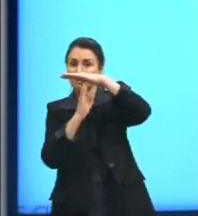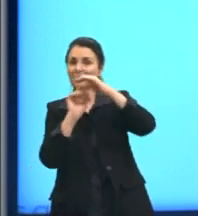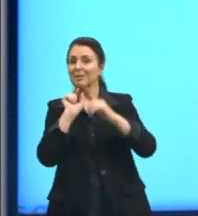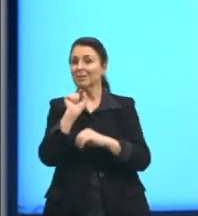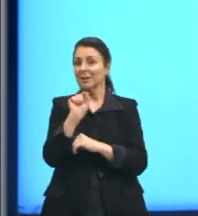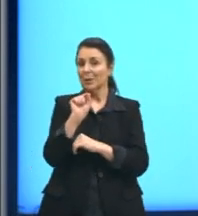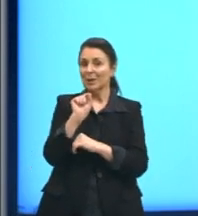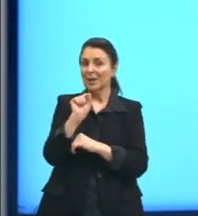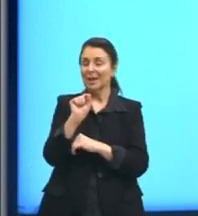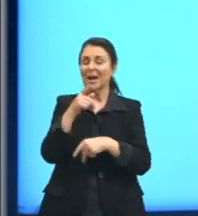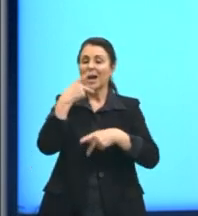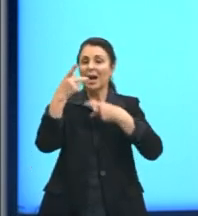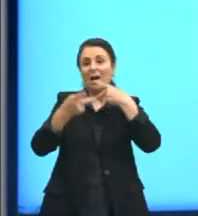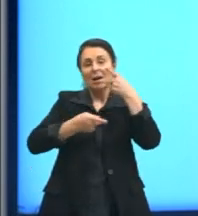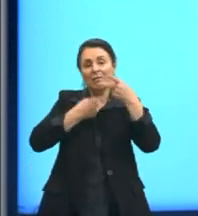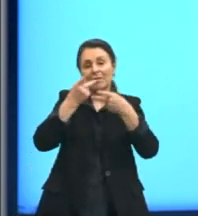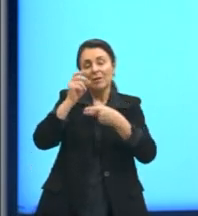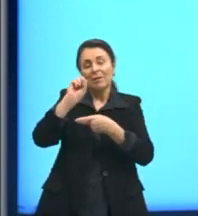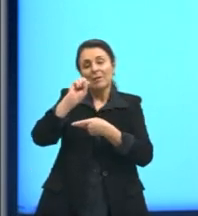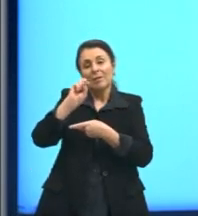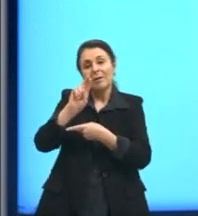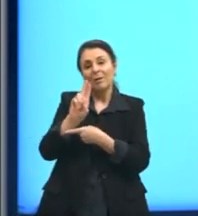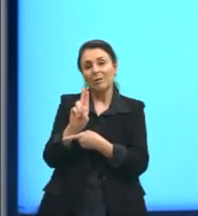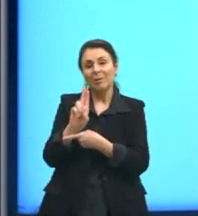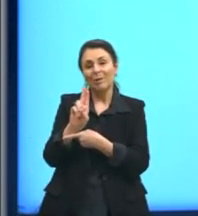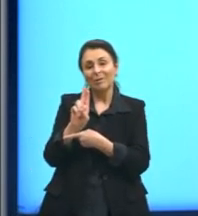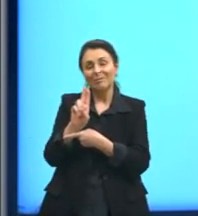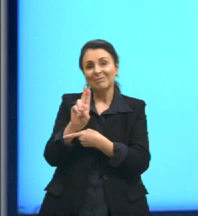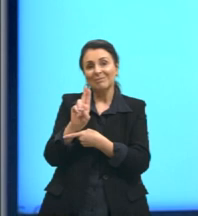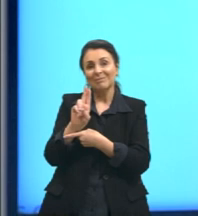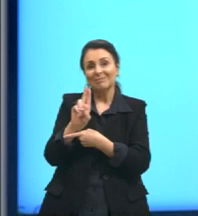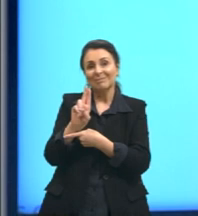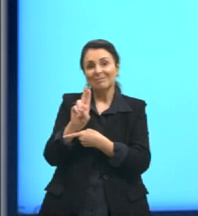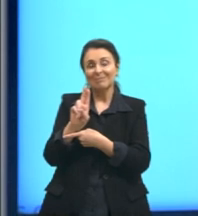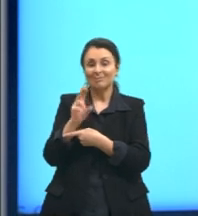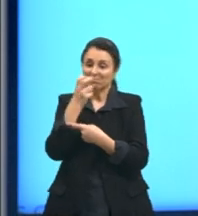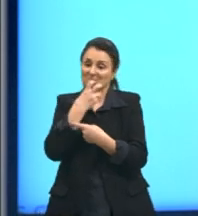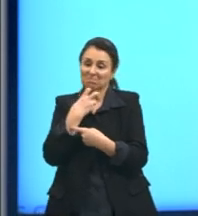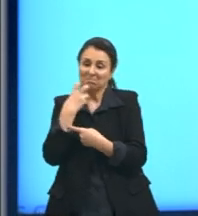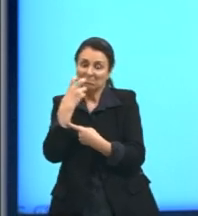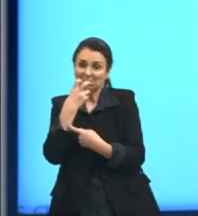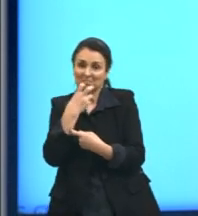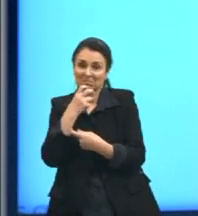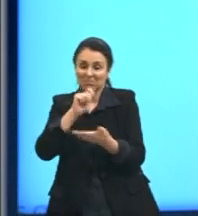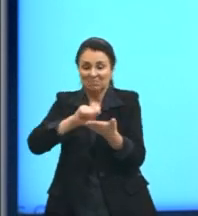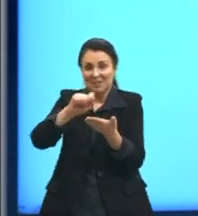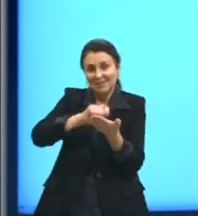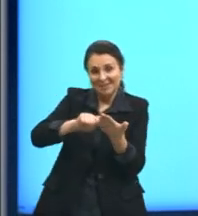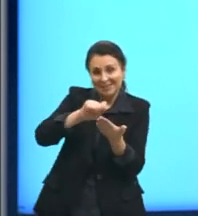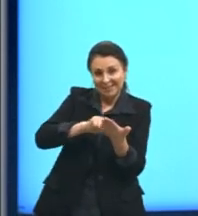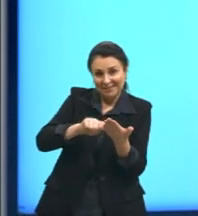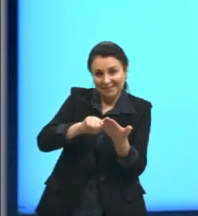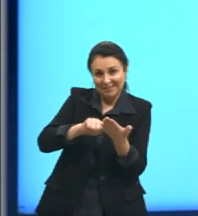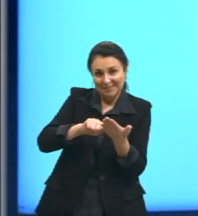que a gente chama de fala. E eu trouxe, aqui foi um adendo meu à escrita.